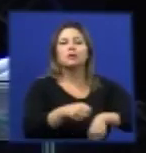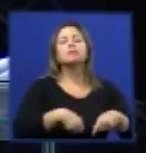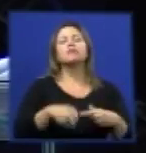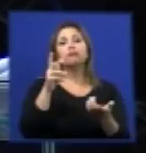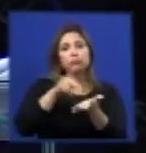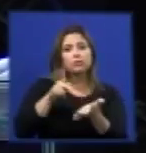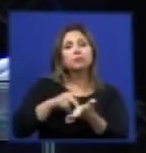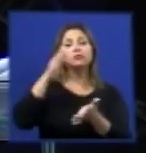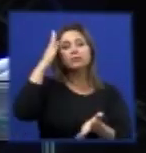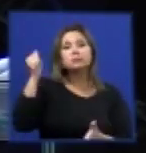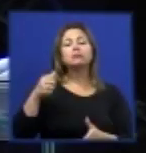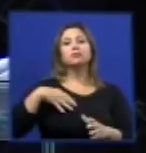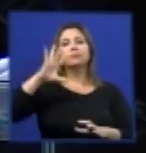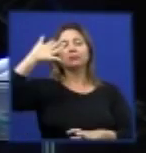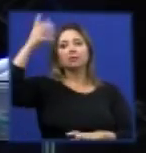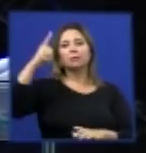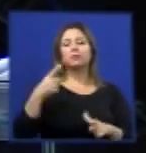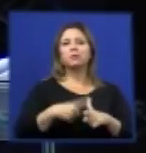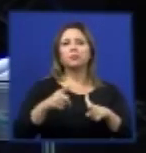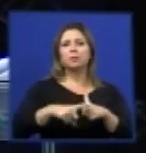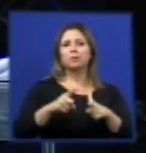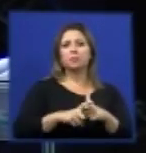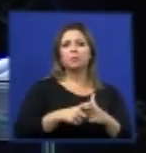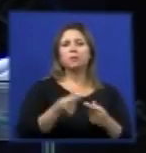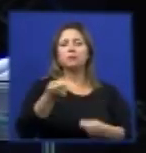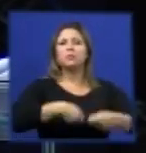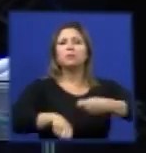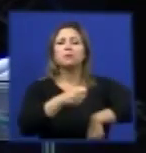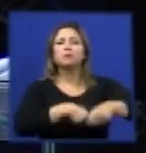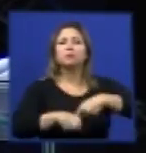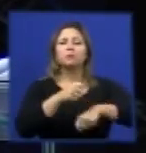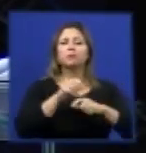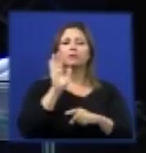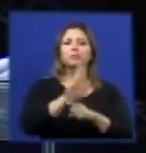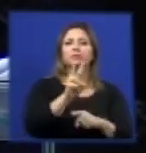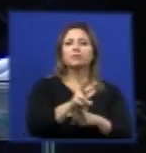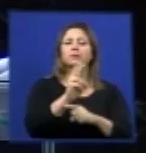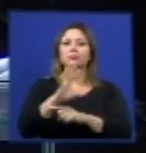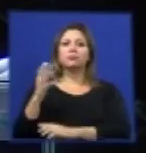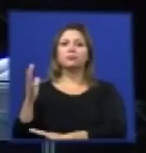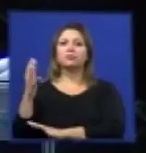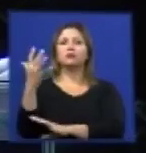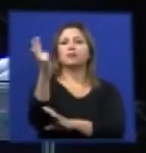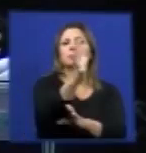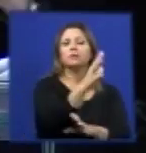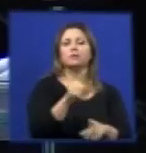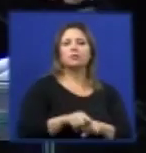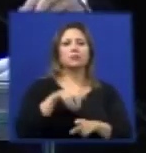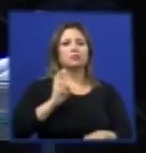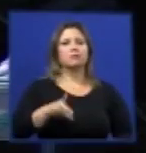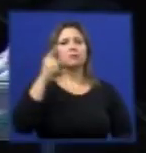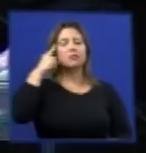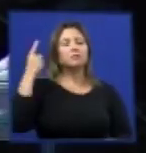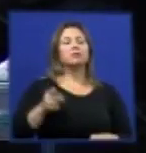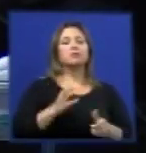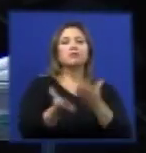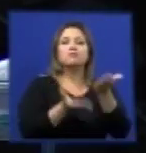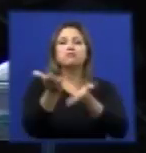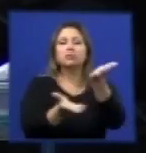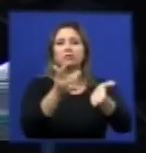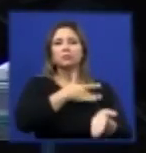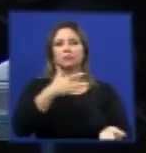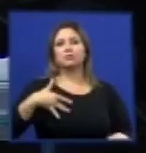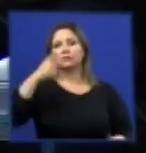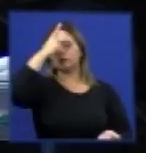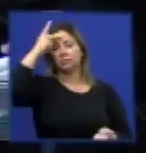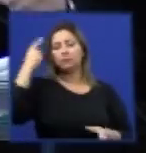conheceu a possibilidade de que o país possa fazer política pública, principalmente no que se refere a meio ambiente e a saúde pública. Um